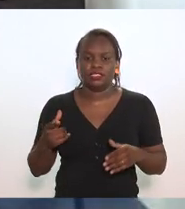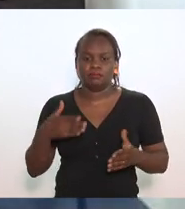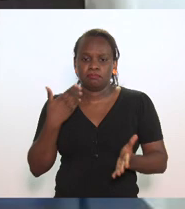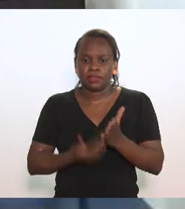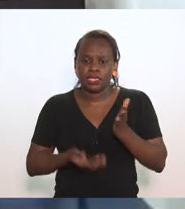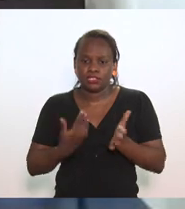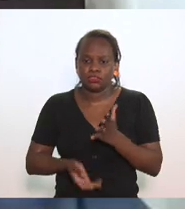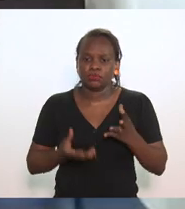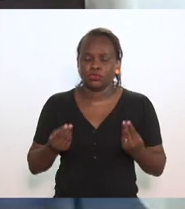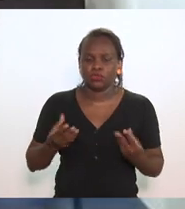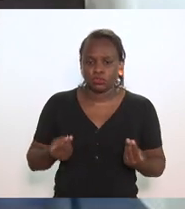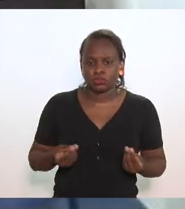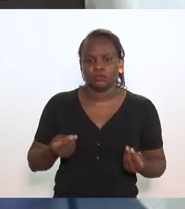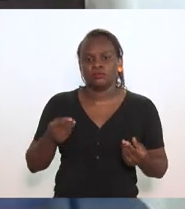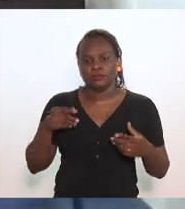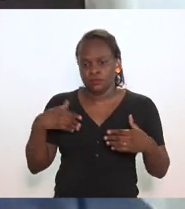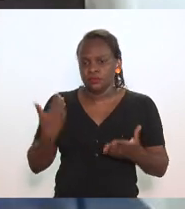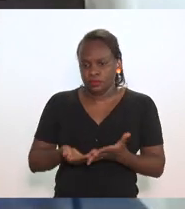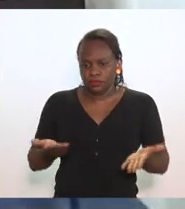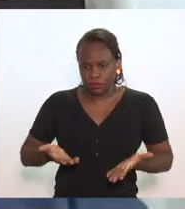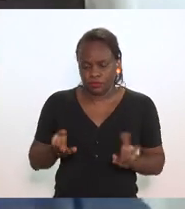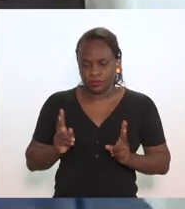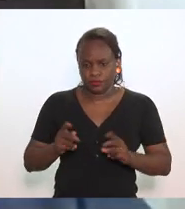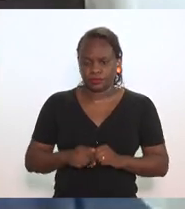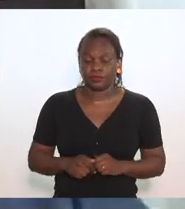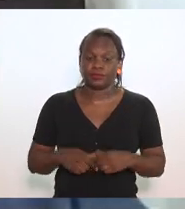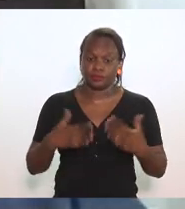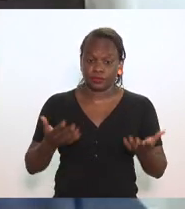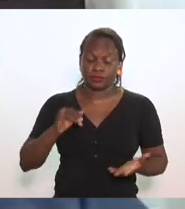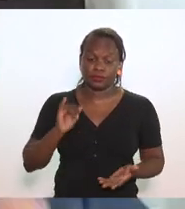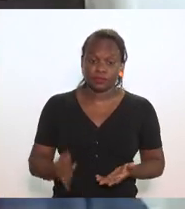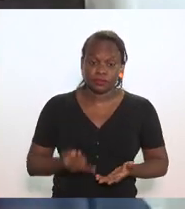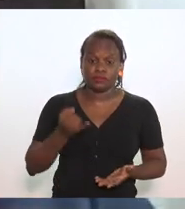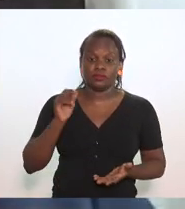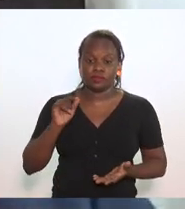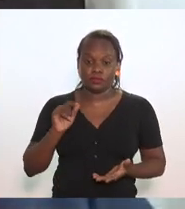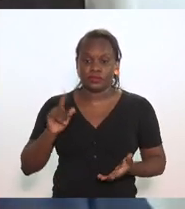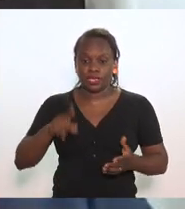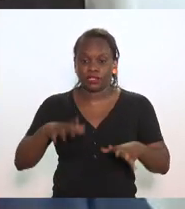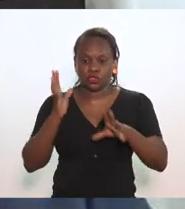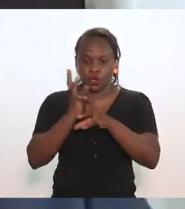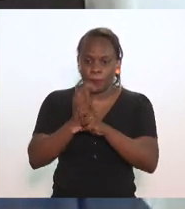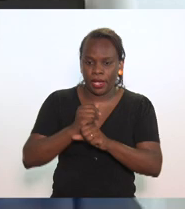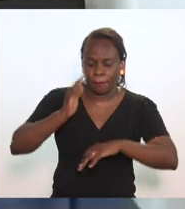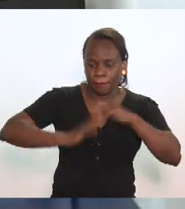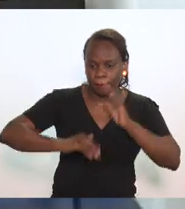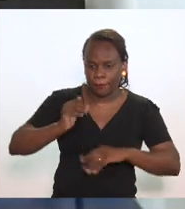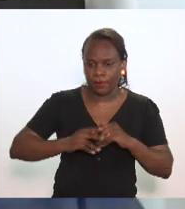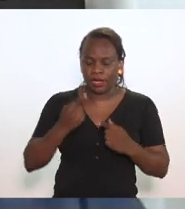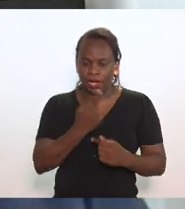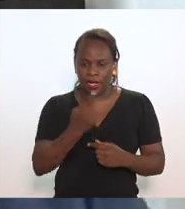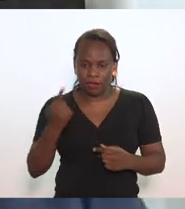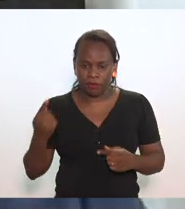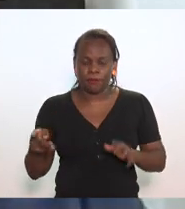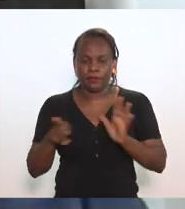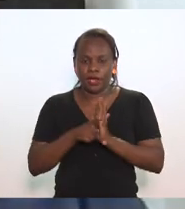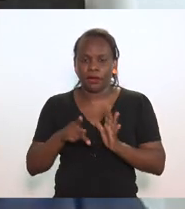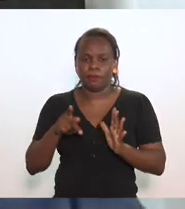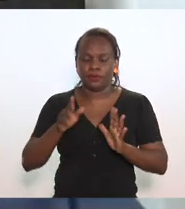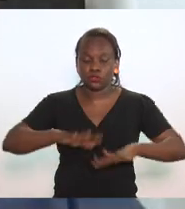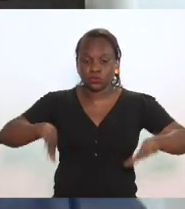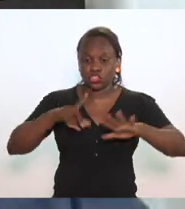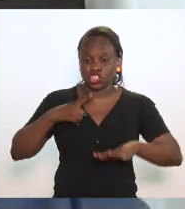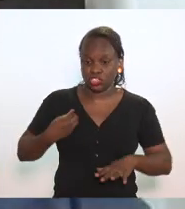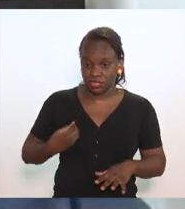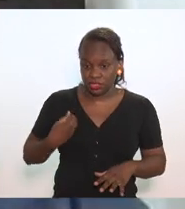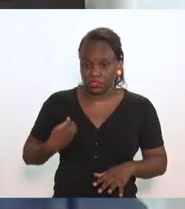déficit tão grande quanto ele ainda tem. Então, esta oportunidade, que é a somatória das competências individuais de todos aqui